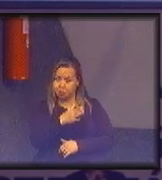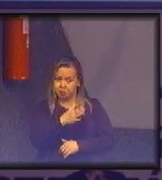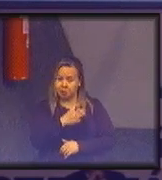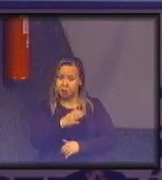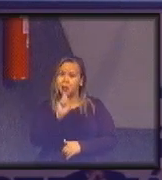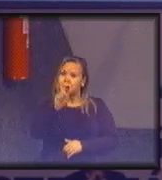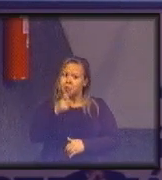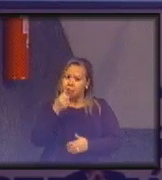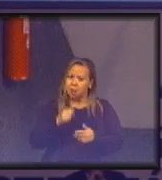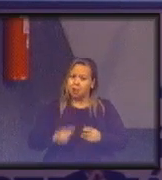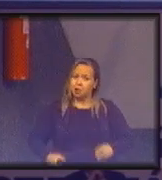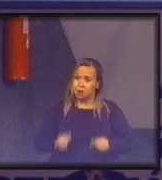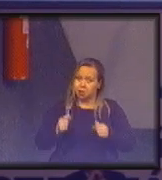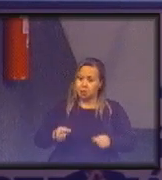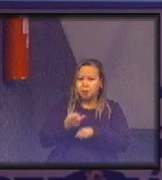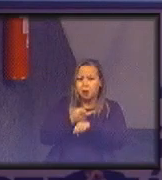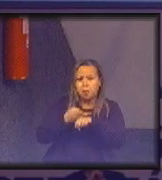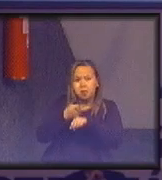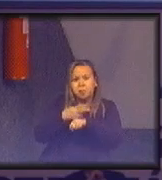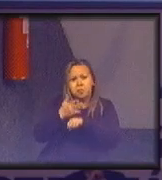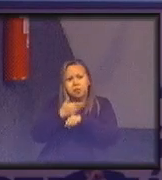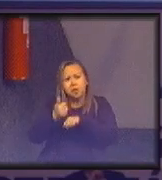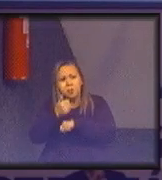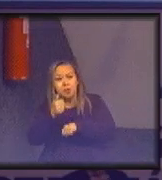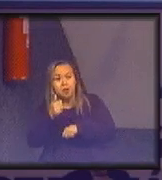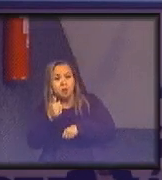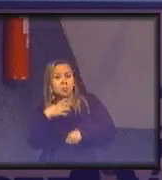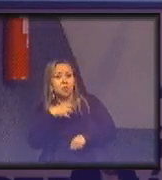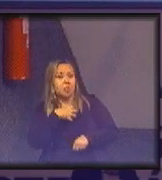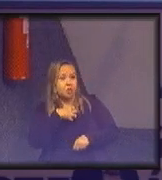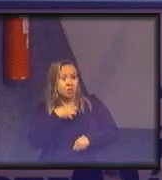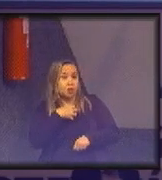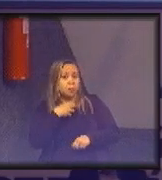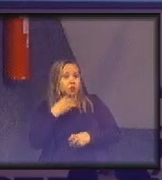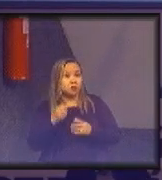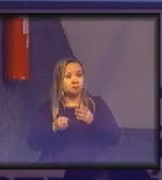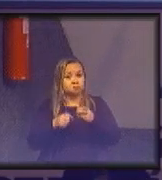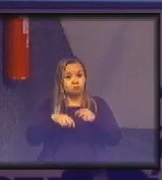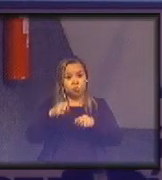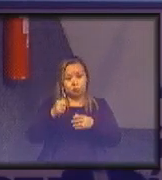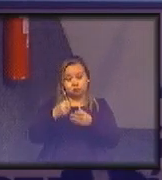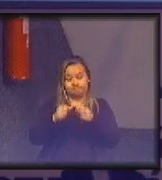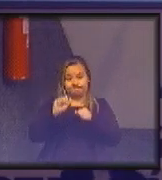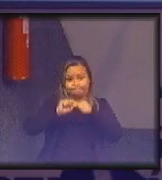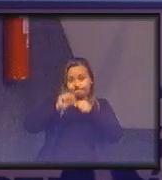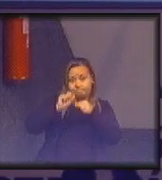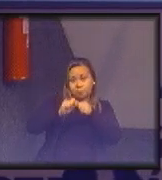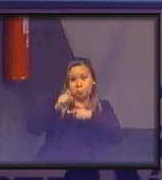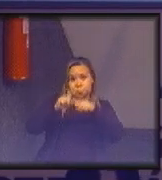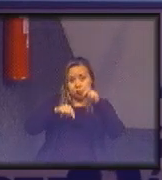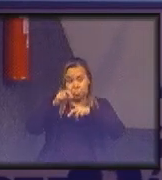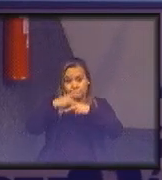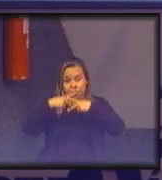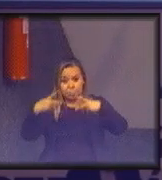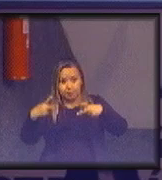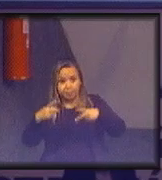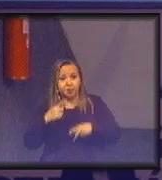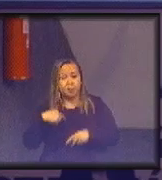era gasta procurando o quê? formas de se produzir e nós éramos